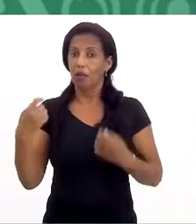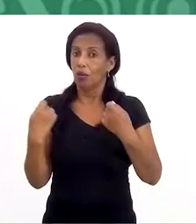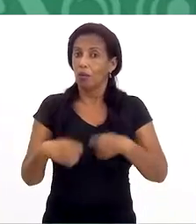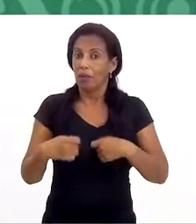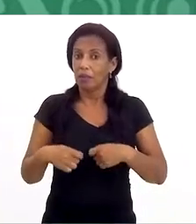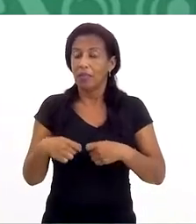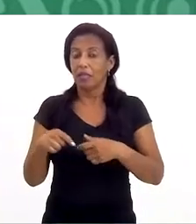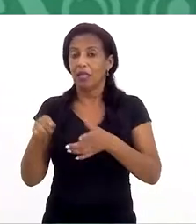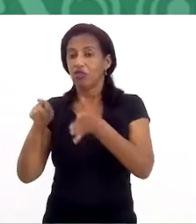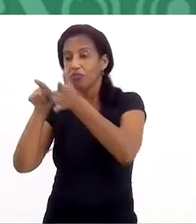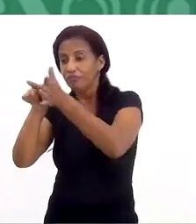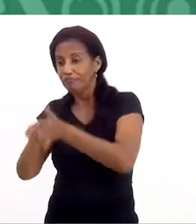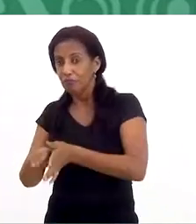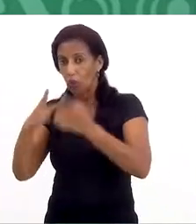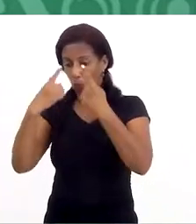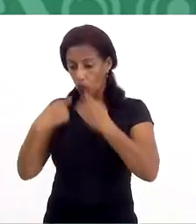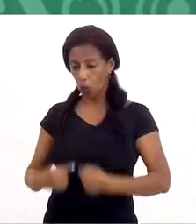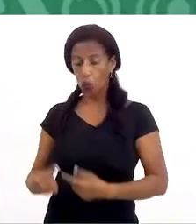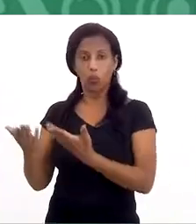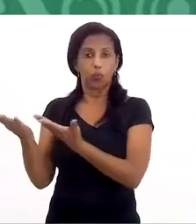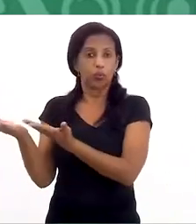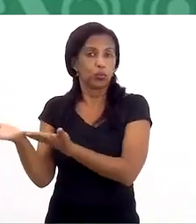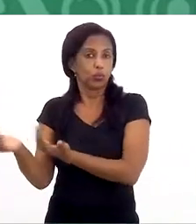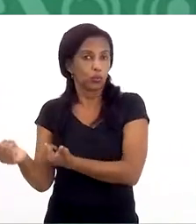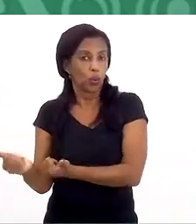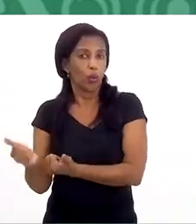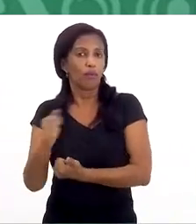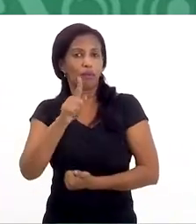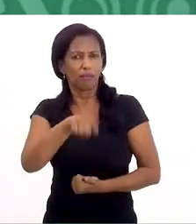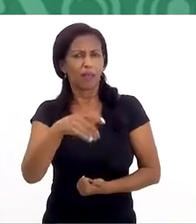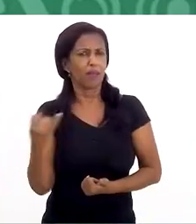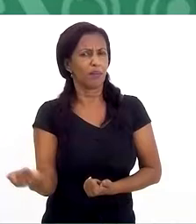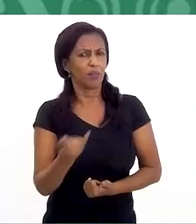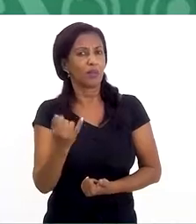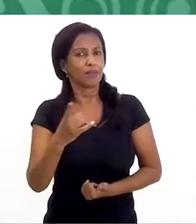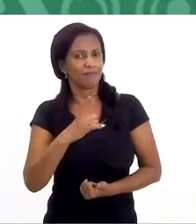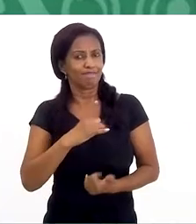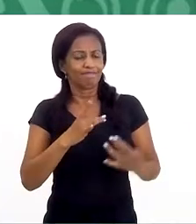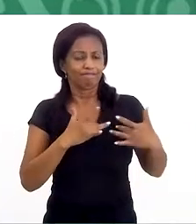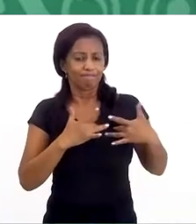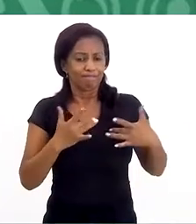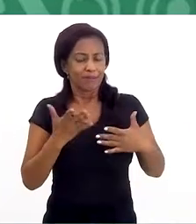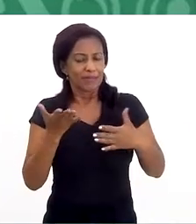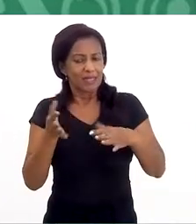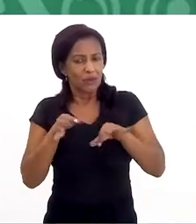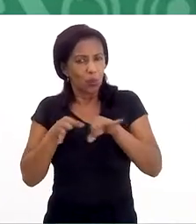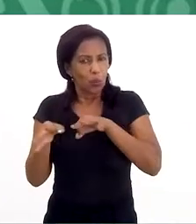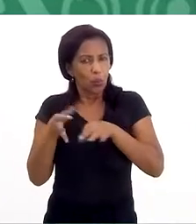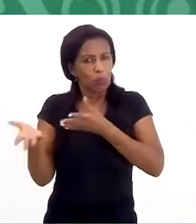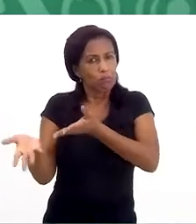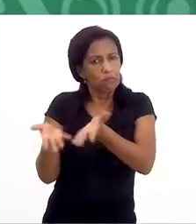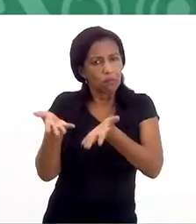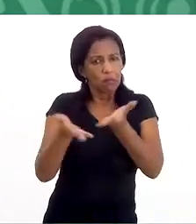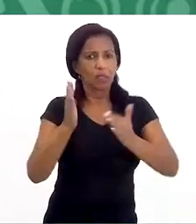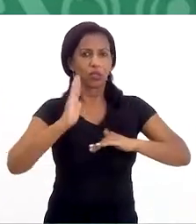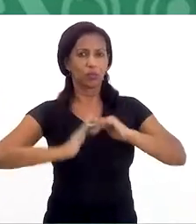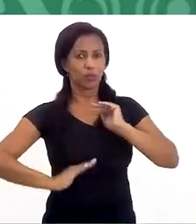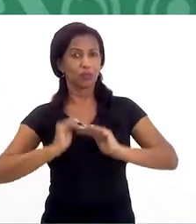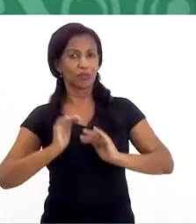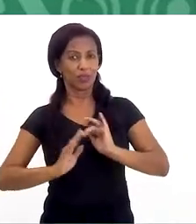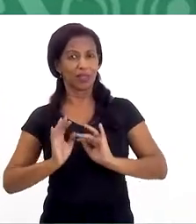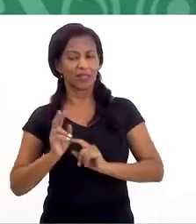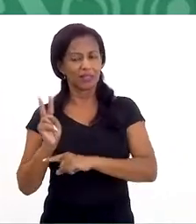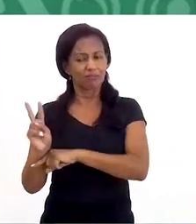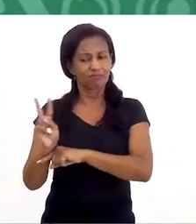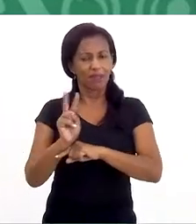necessidade de um corpo de delito, desse jovem. É importante ter essa sensibilidade, ter esse preparo, esses profissionais terem